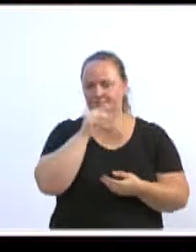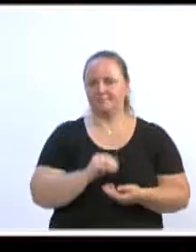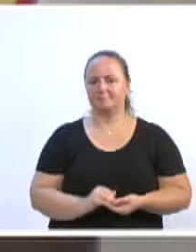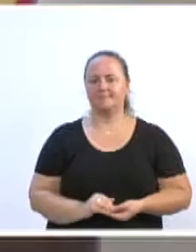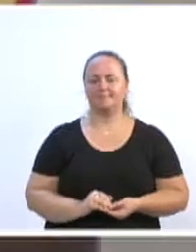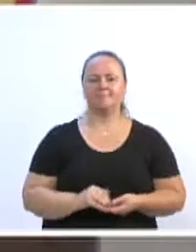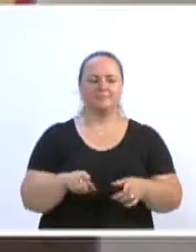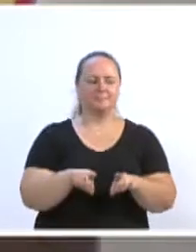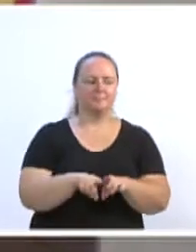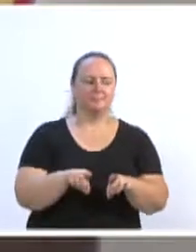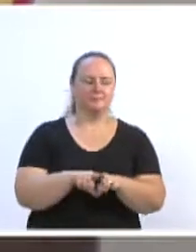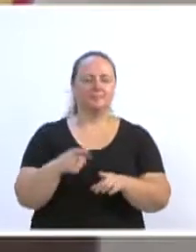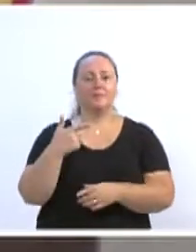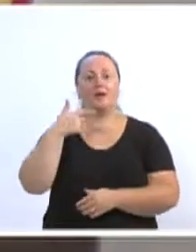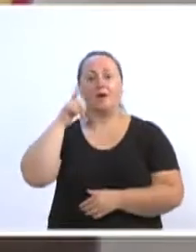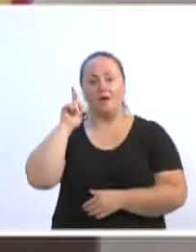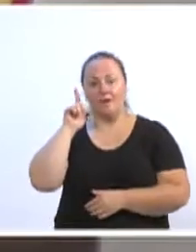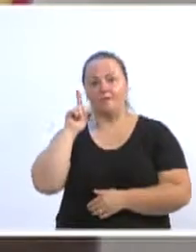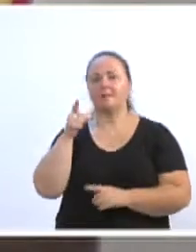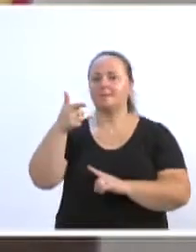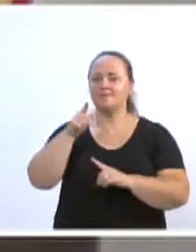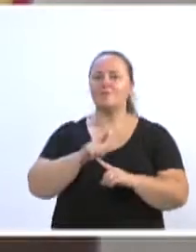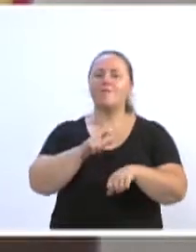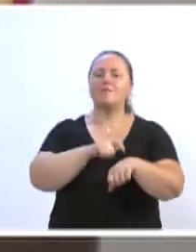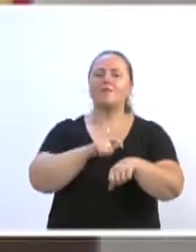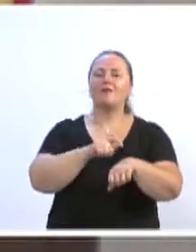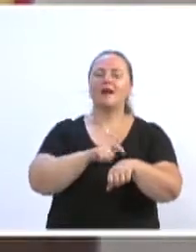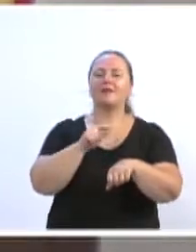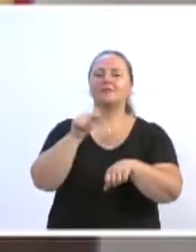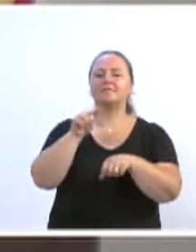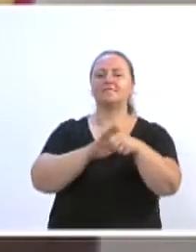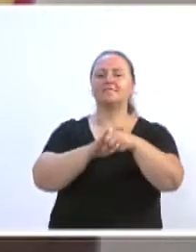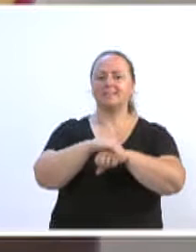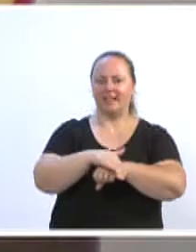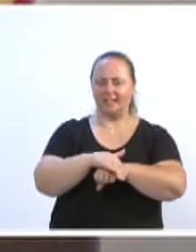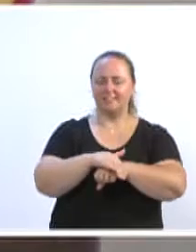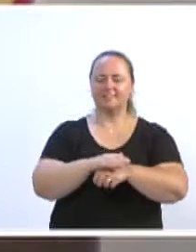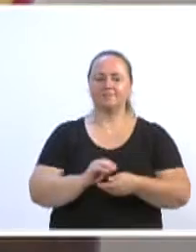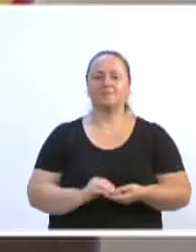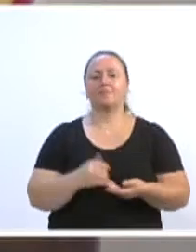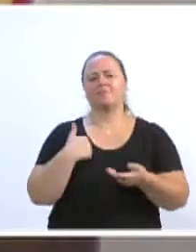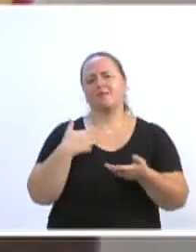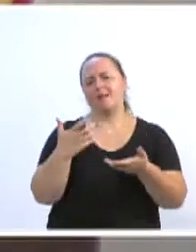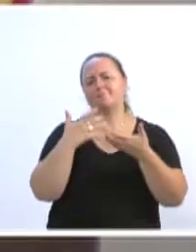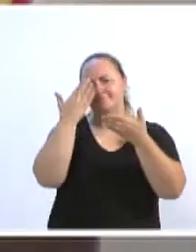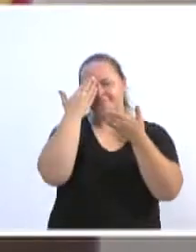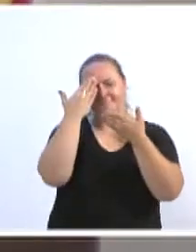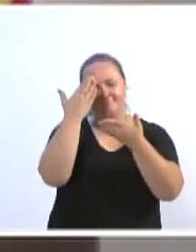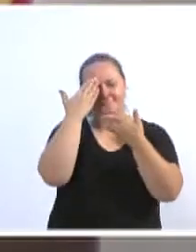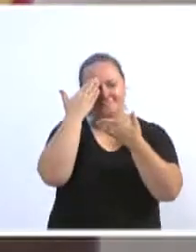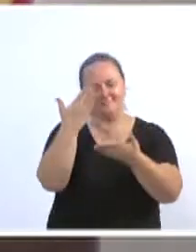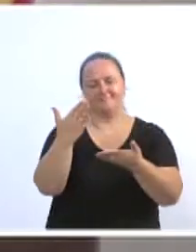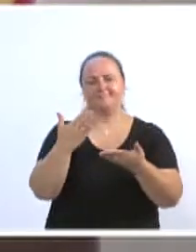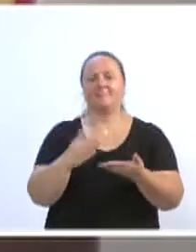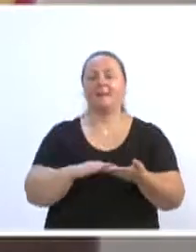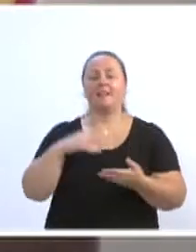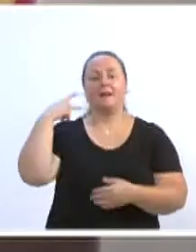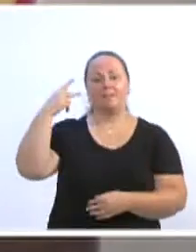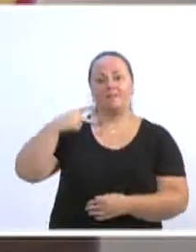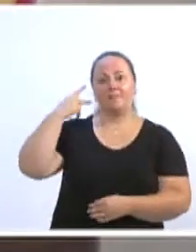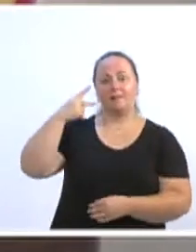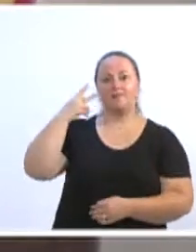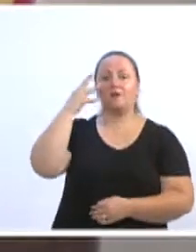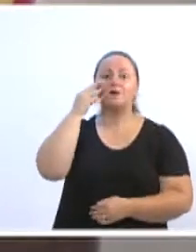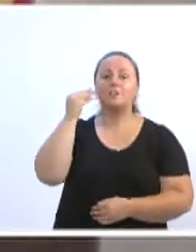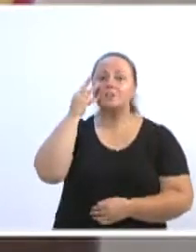de volta, já às 19 horas, ontem à noite nós tivemos, e eu quero agradecer a presença do vereador Gilson, uma